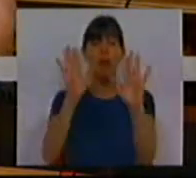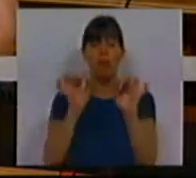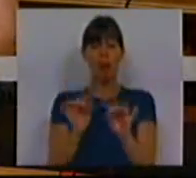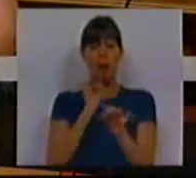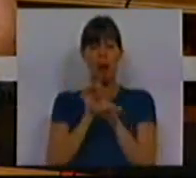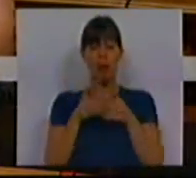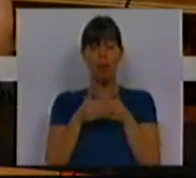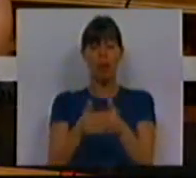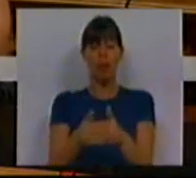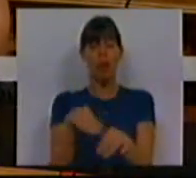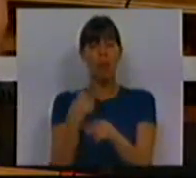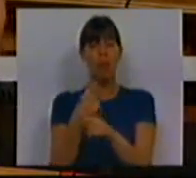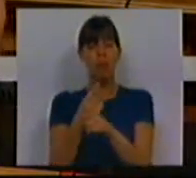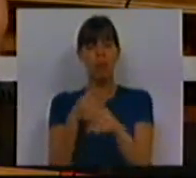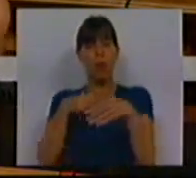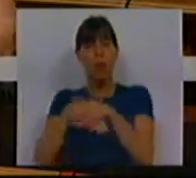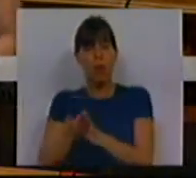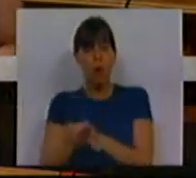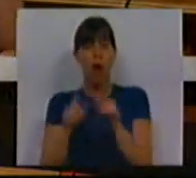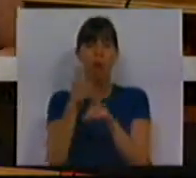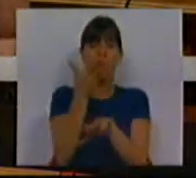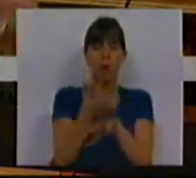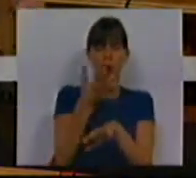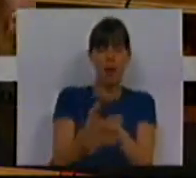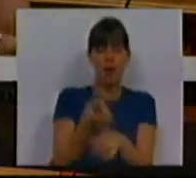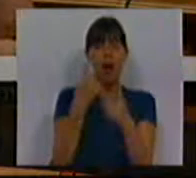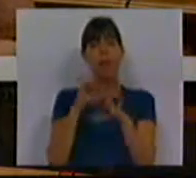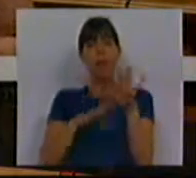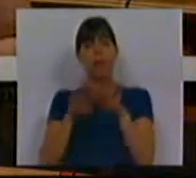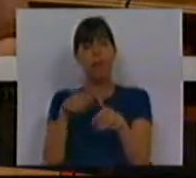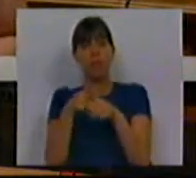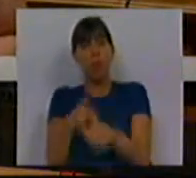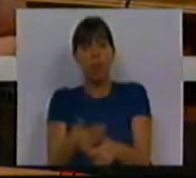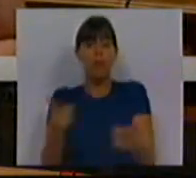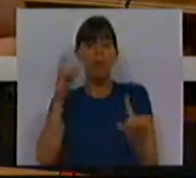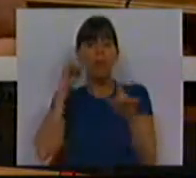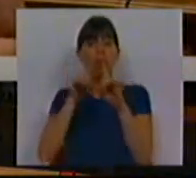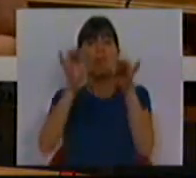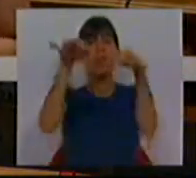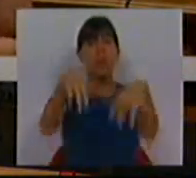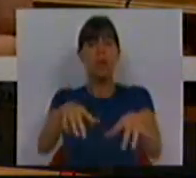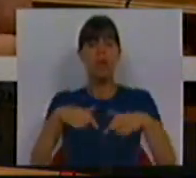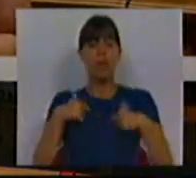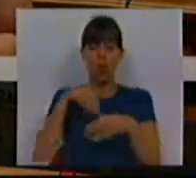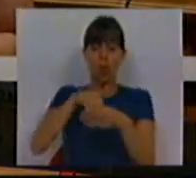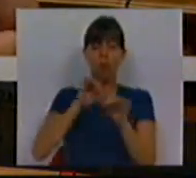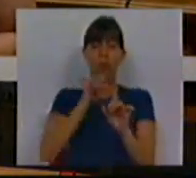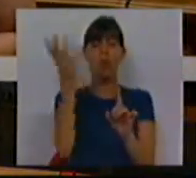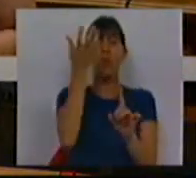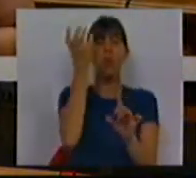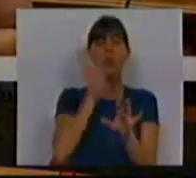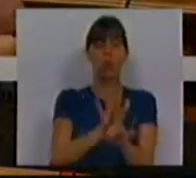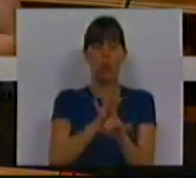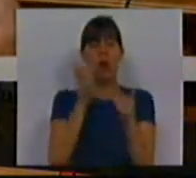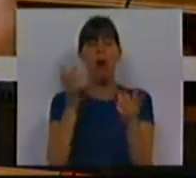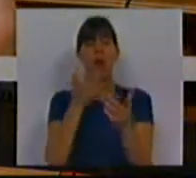processo também para armazenar e para gravar e para fazer cumprir afinal o destino último dos próprios conteúdos culturais, que